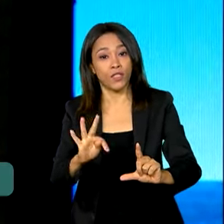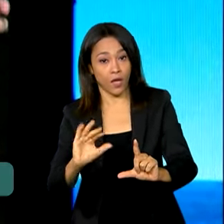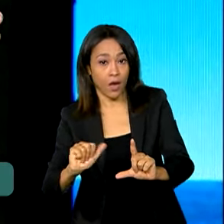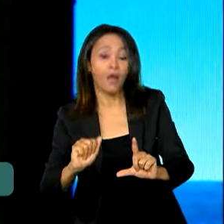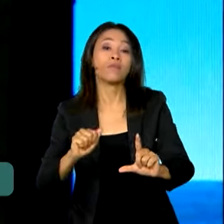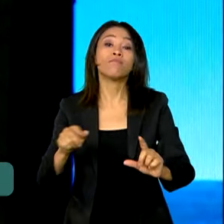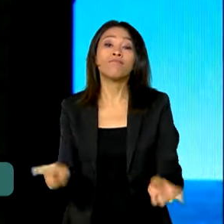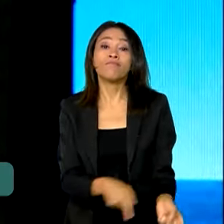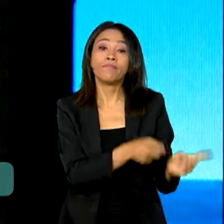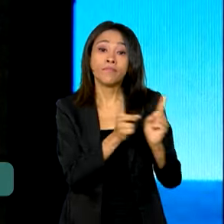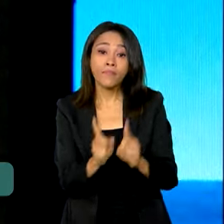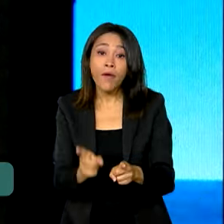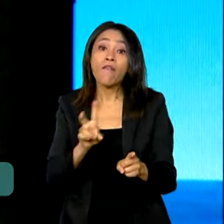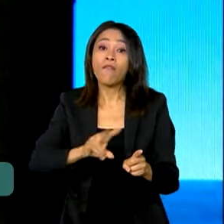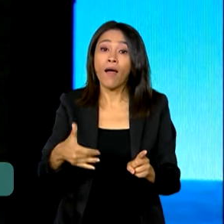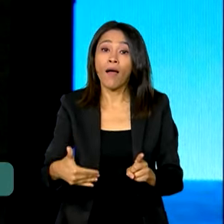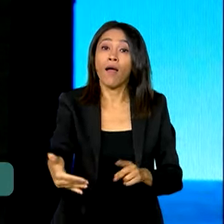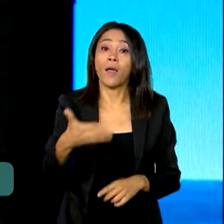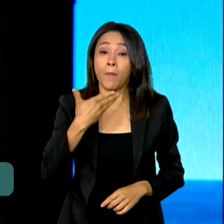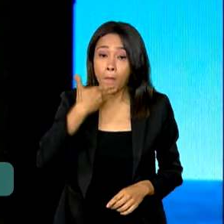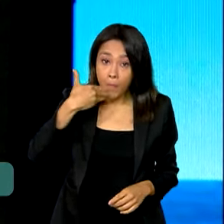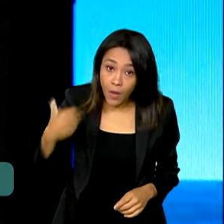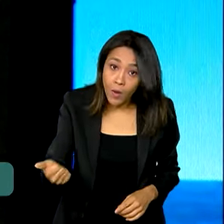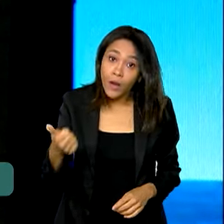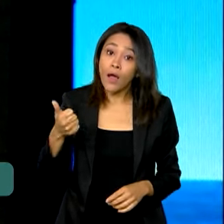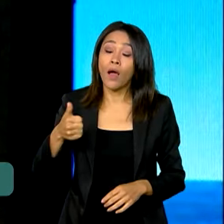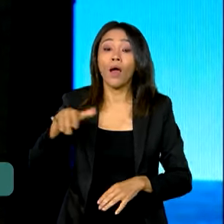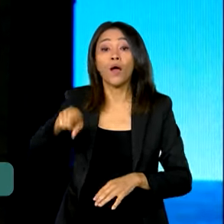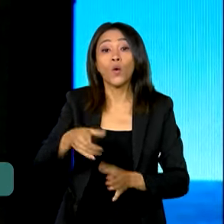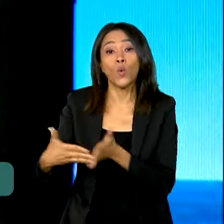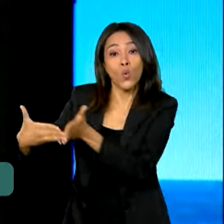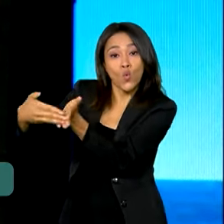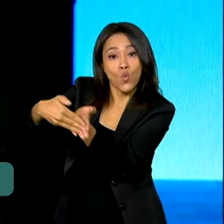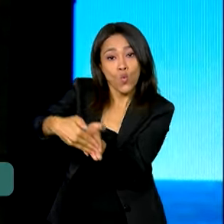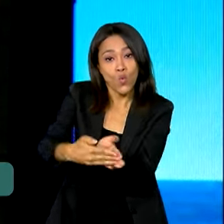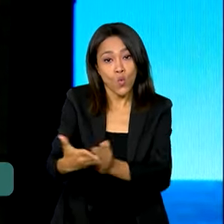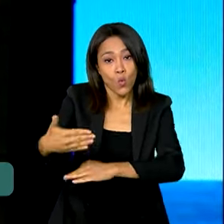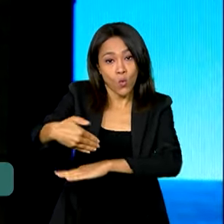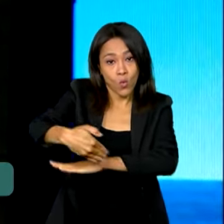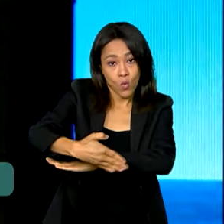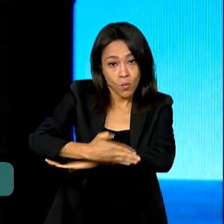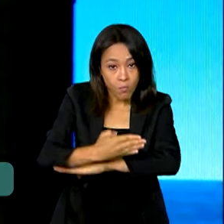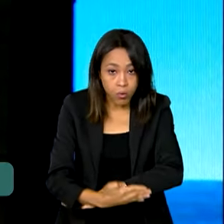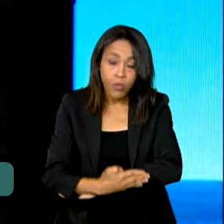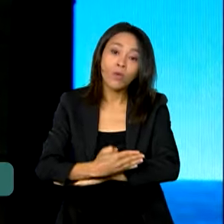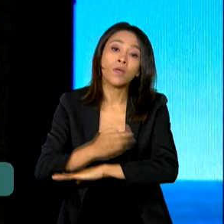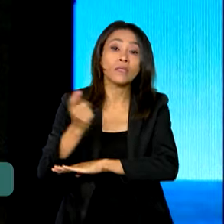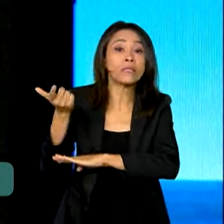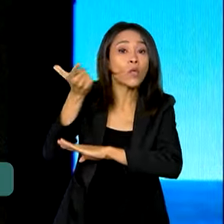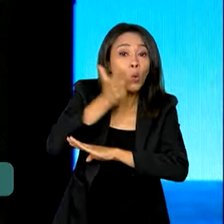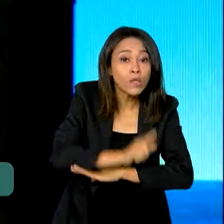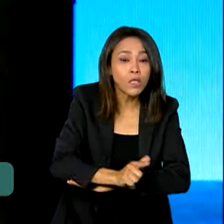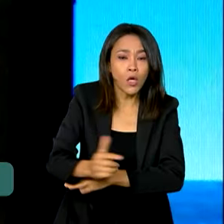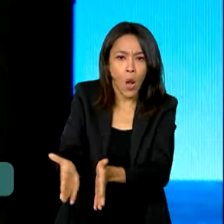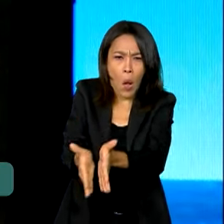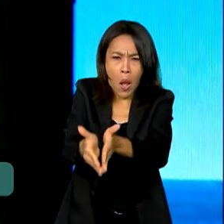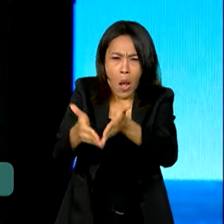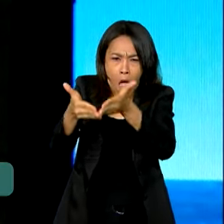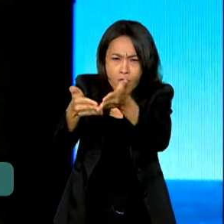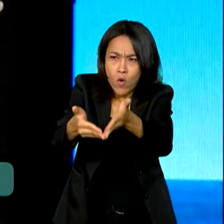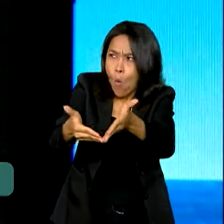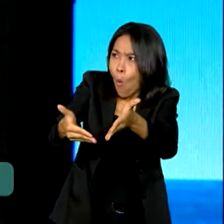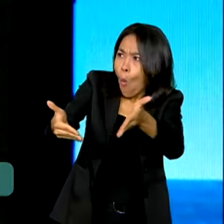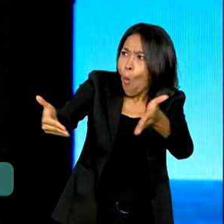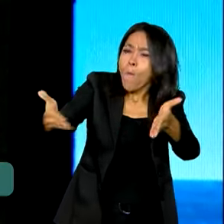melhorar a operação do porto, fazendo com que a gente possa receber navios maiores,